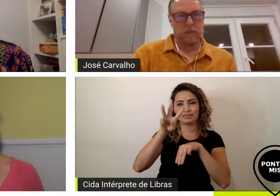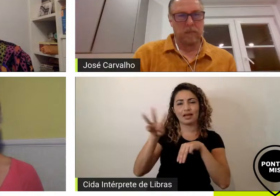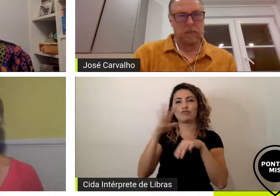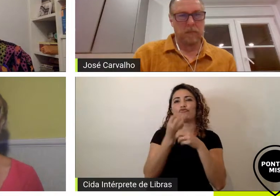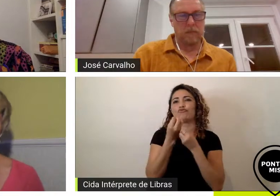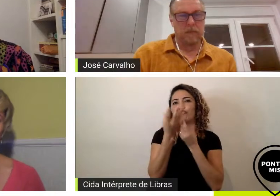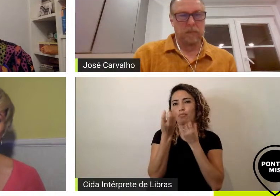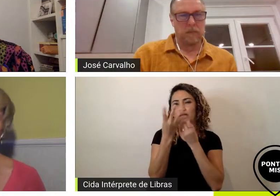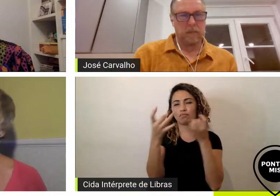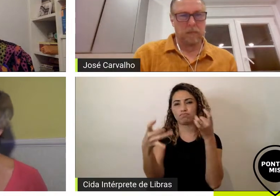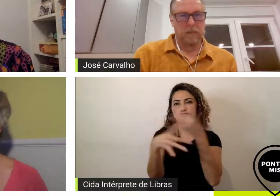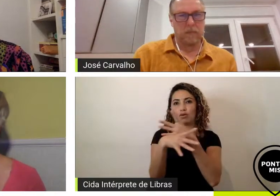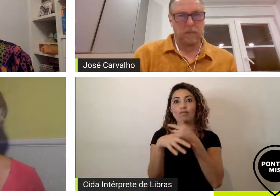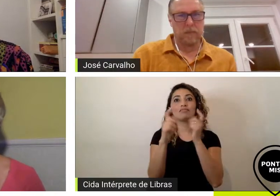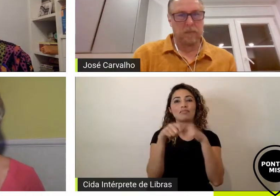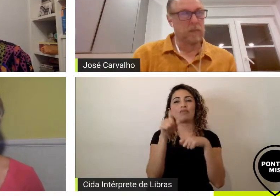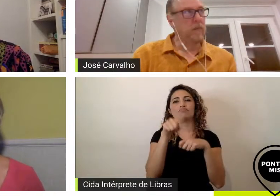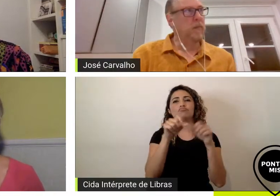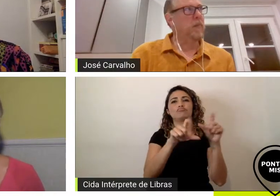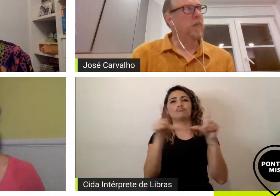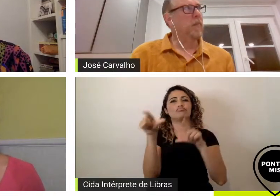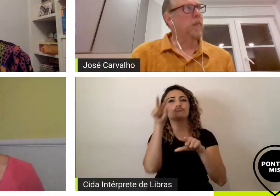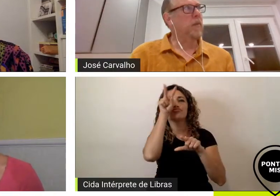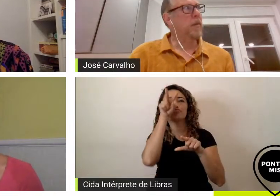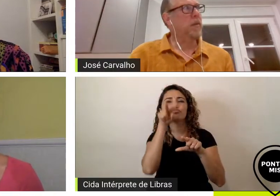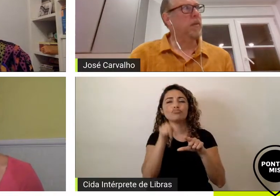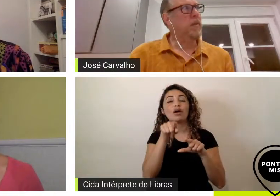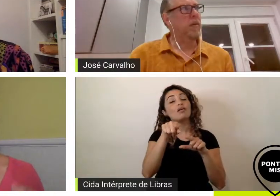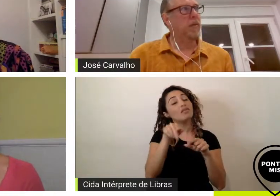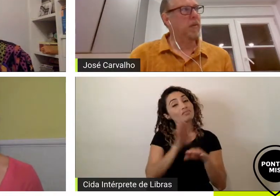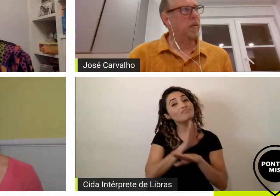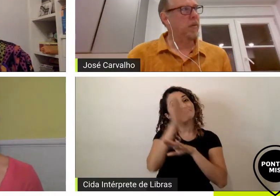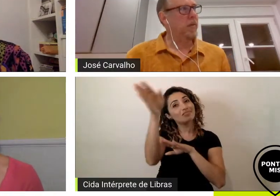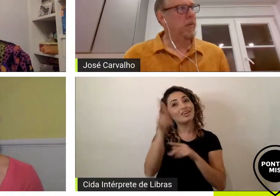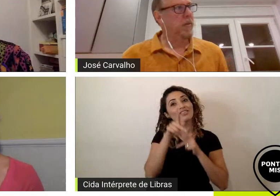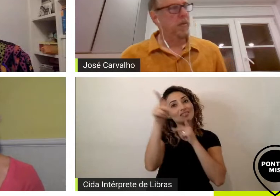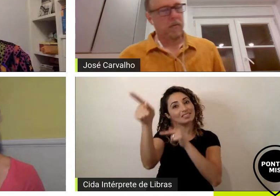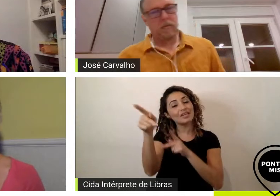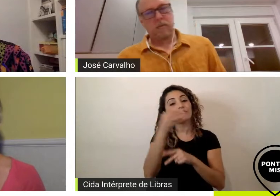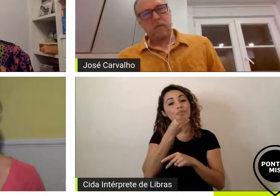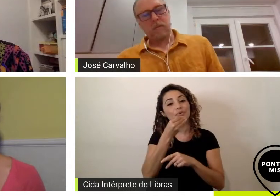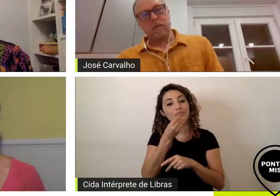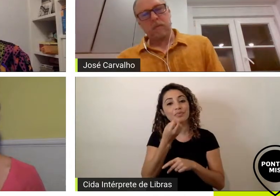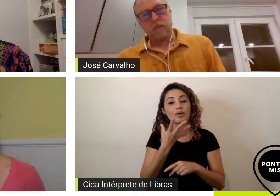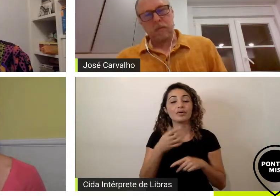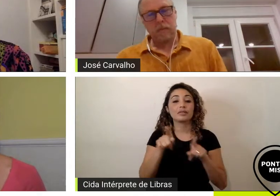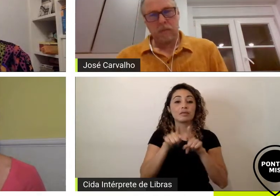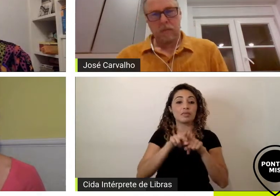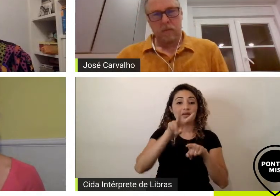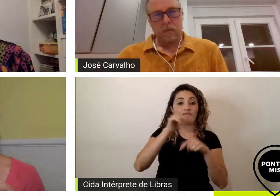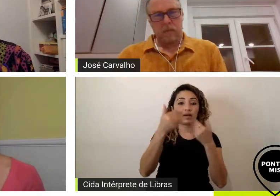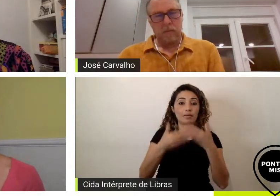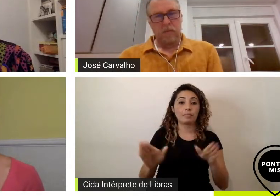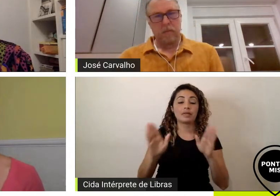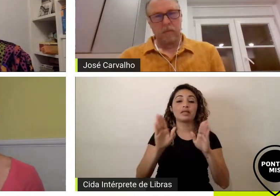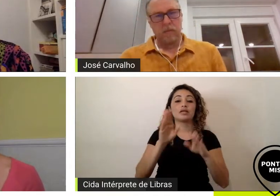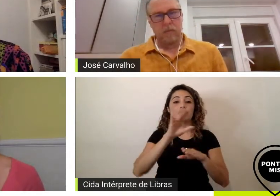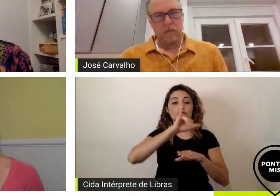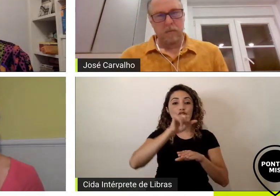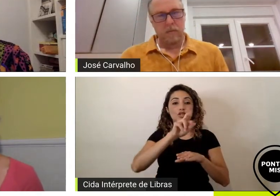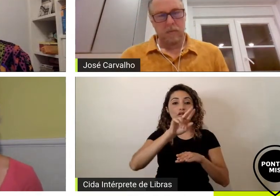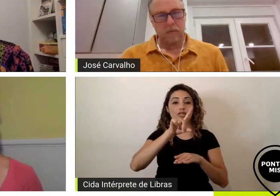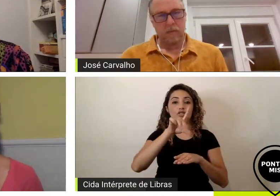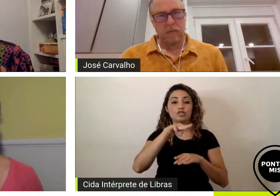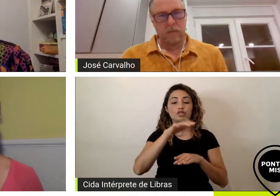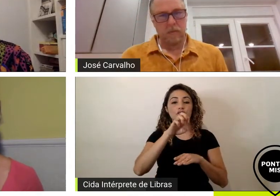vá lá também conferir que vai ser muito legal e a gente vai abrir no Jardim Europa no Mis a exposição